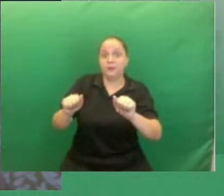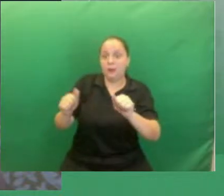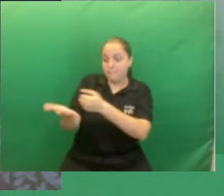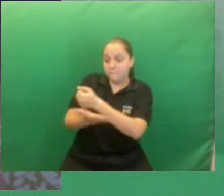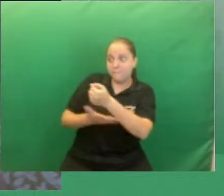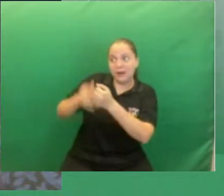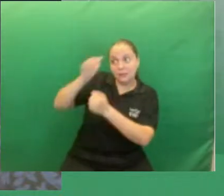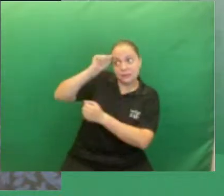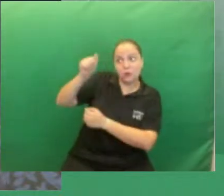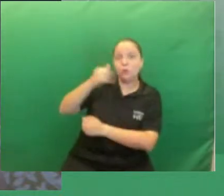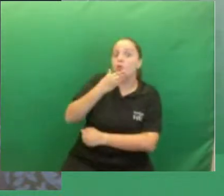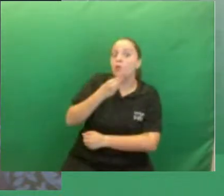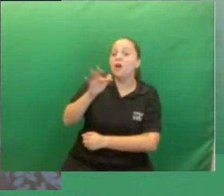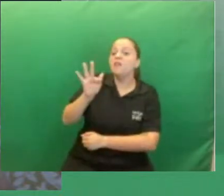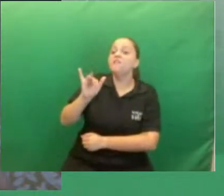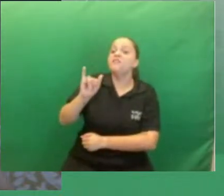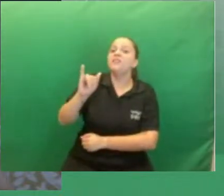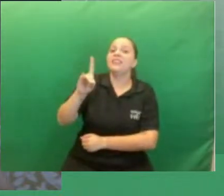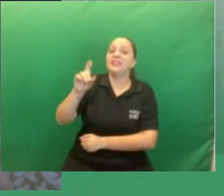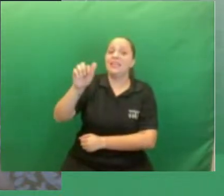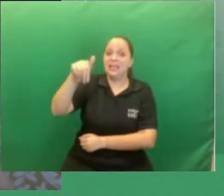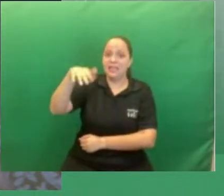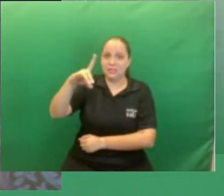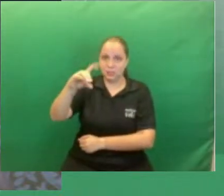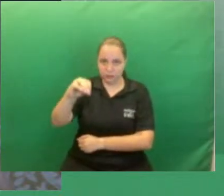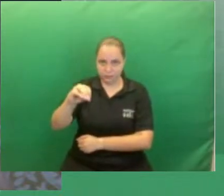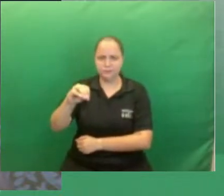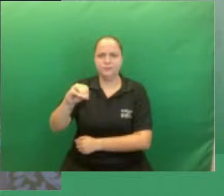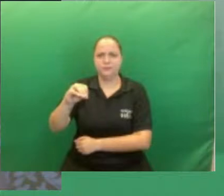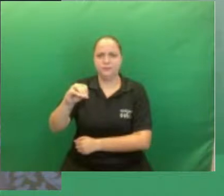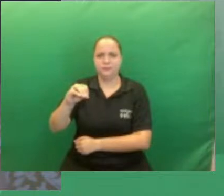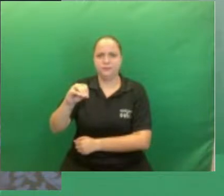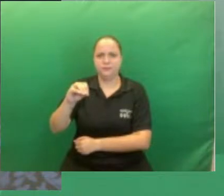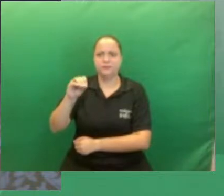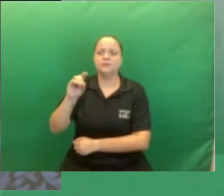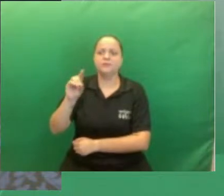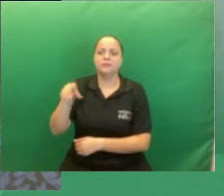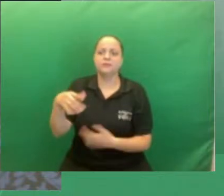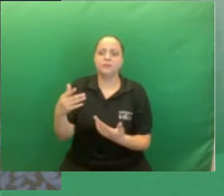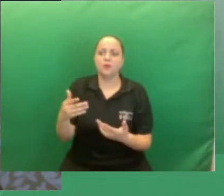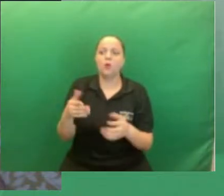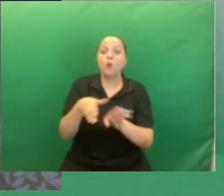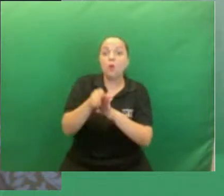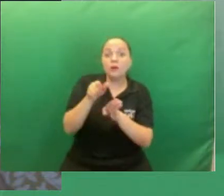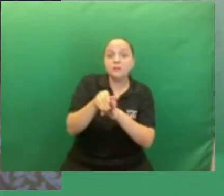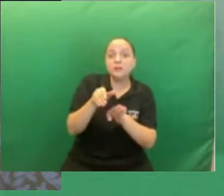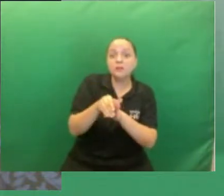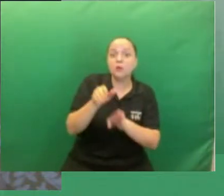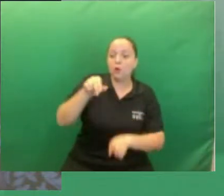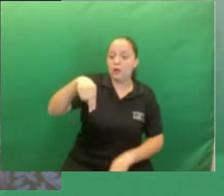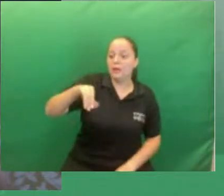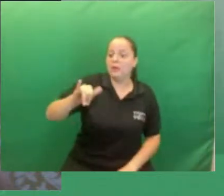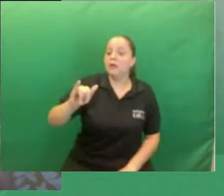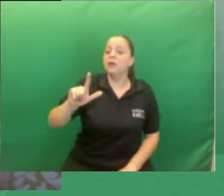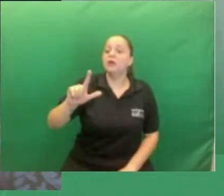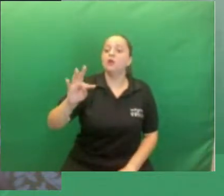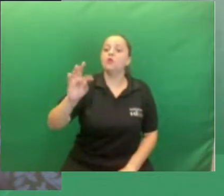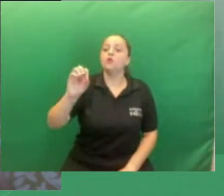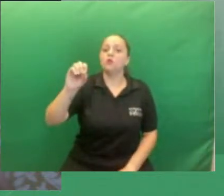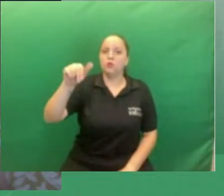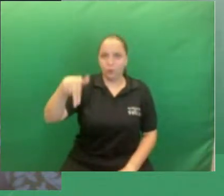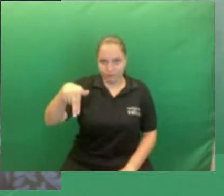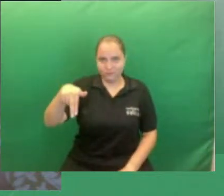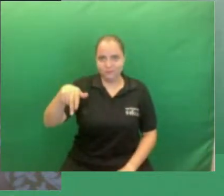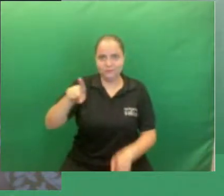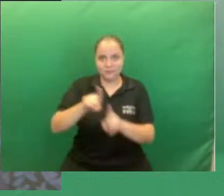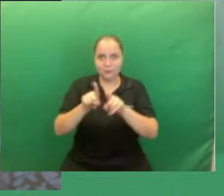meu orientador é o Nilton Vieira Lima, Neto, do Instituto. Gostaria